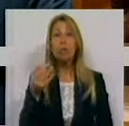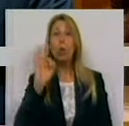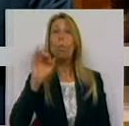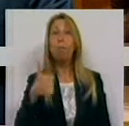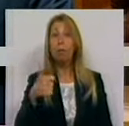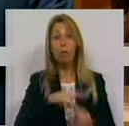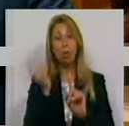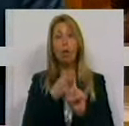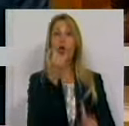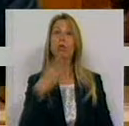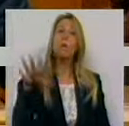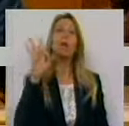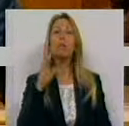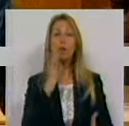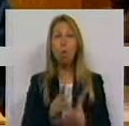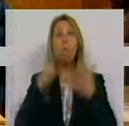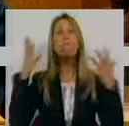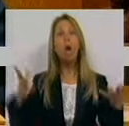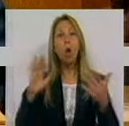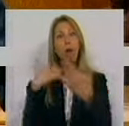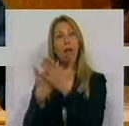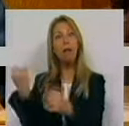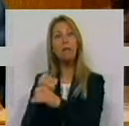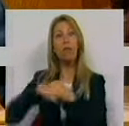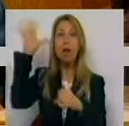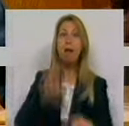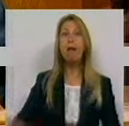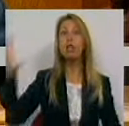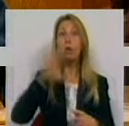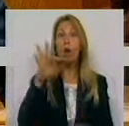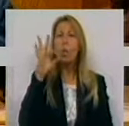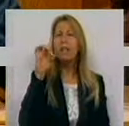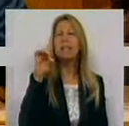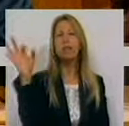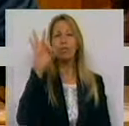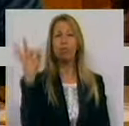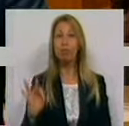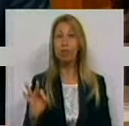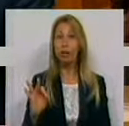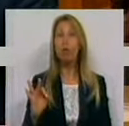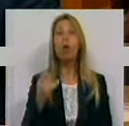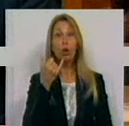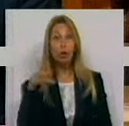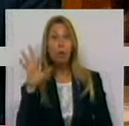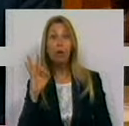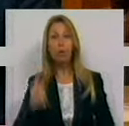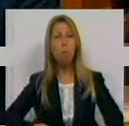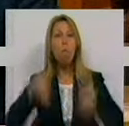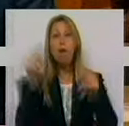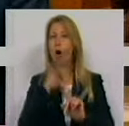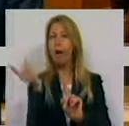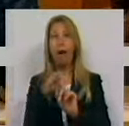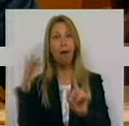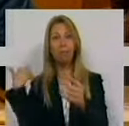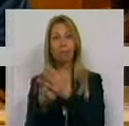em 2014. É o maior exportador de serviços nacional, 46%. E 2014 foi o melhor ano de sempre. A